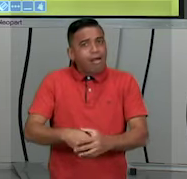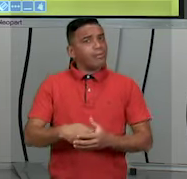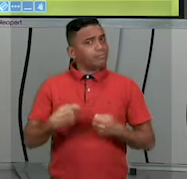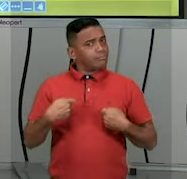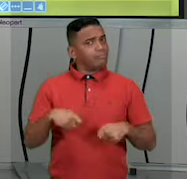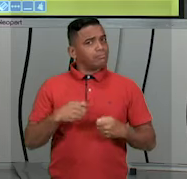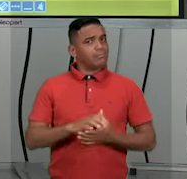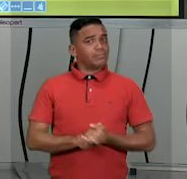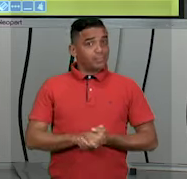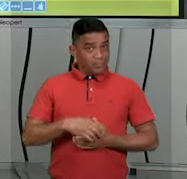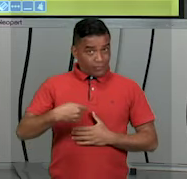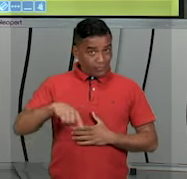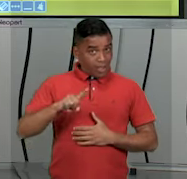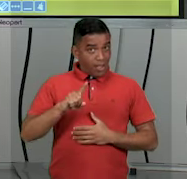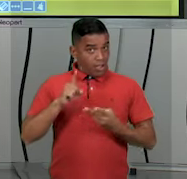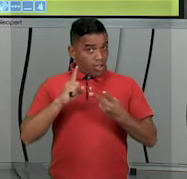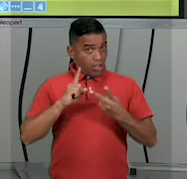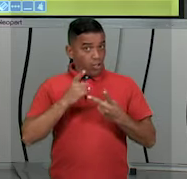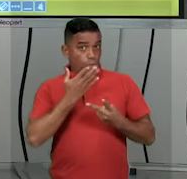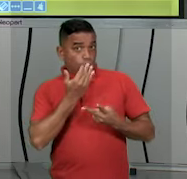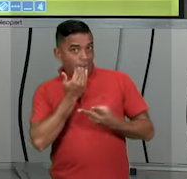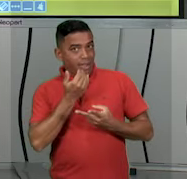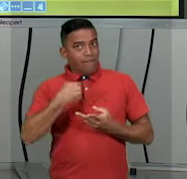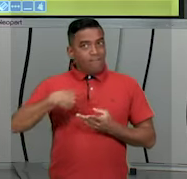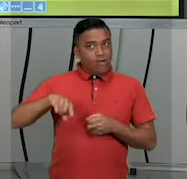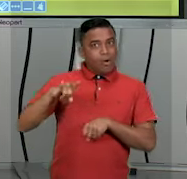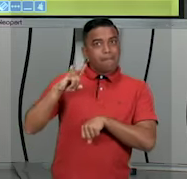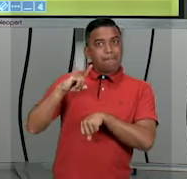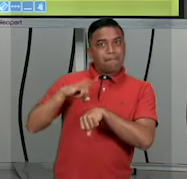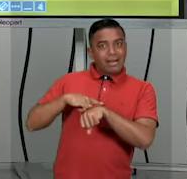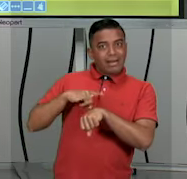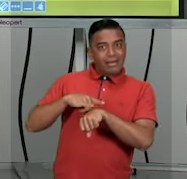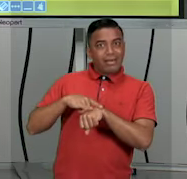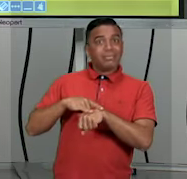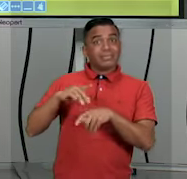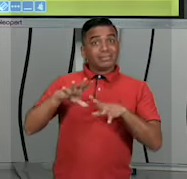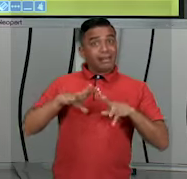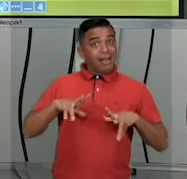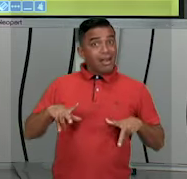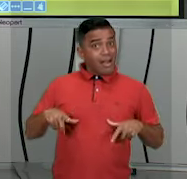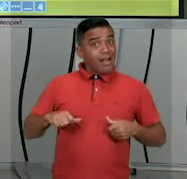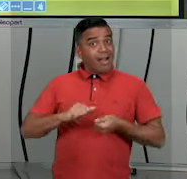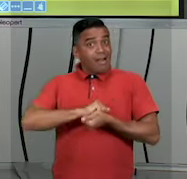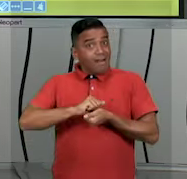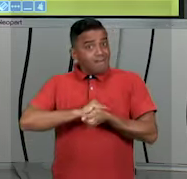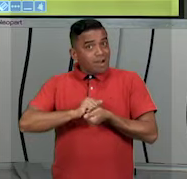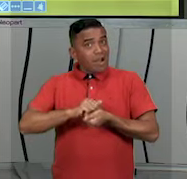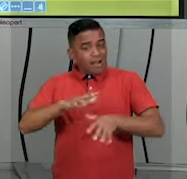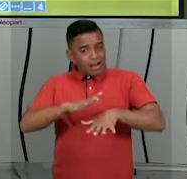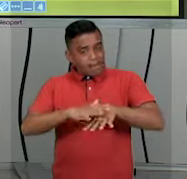Vai se alimentar, foi ao banheiro. A higiene das mãos é muito importante.